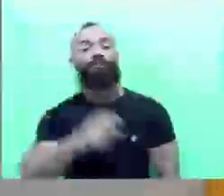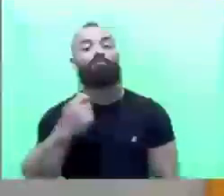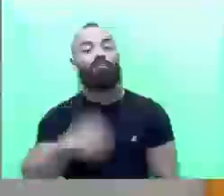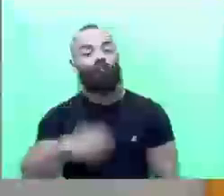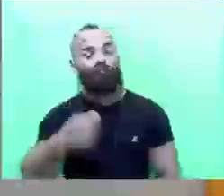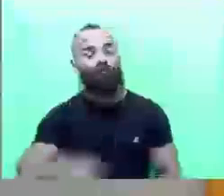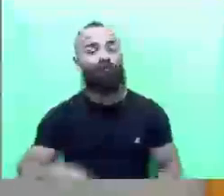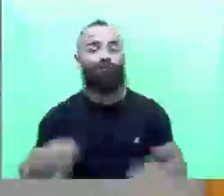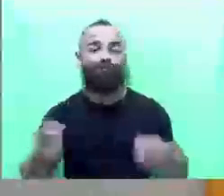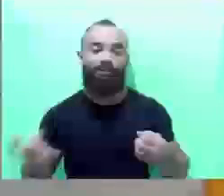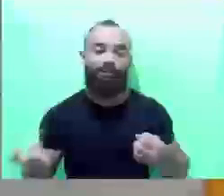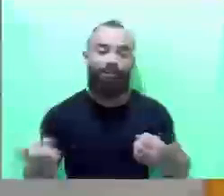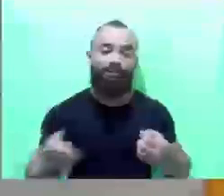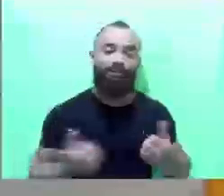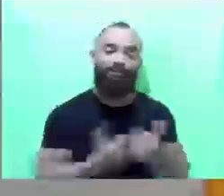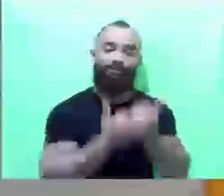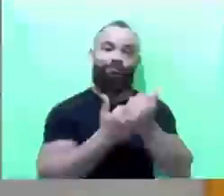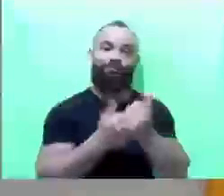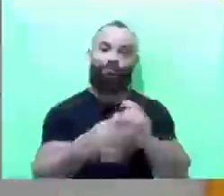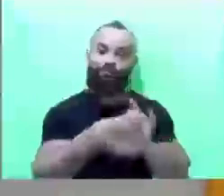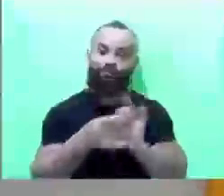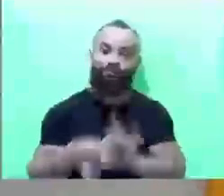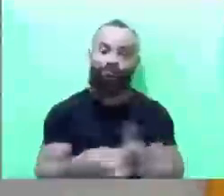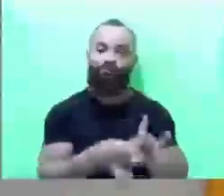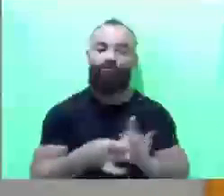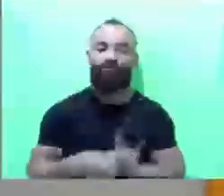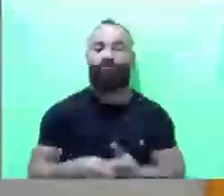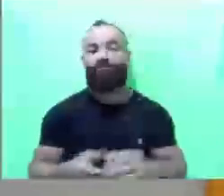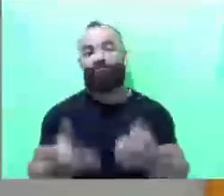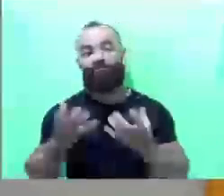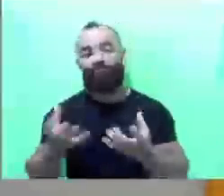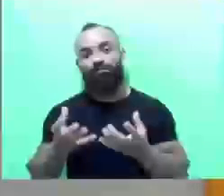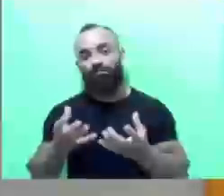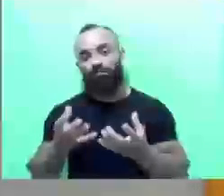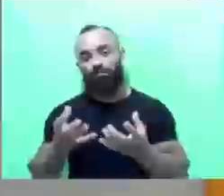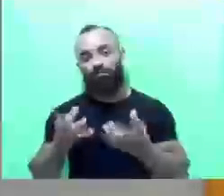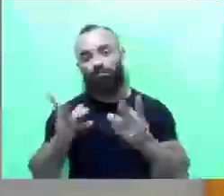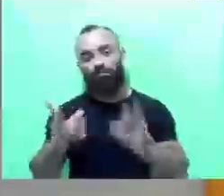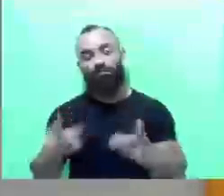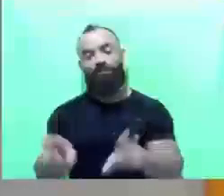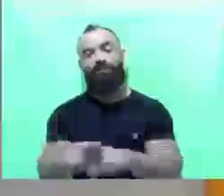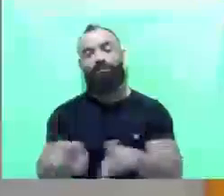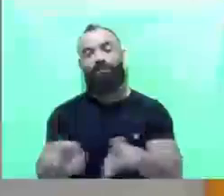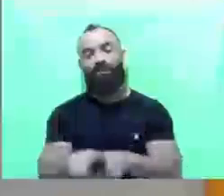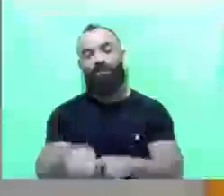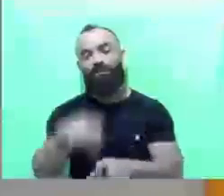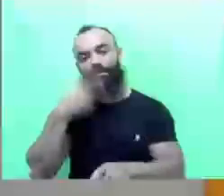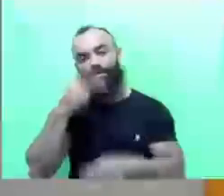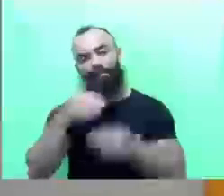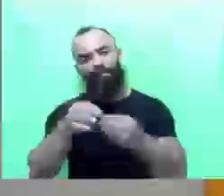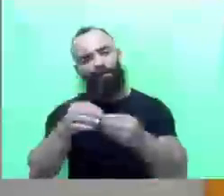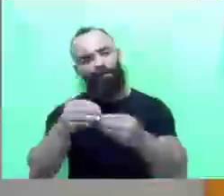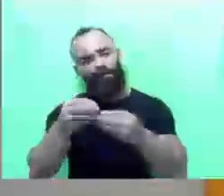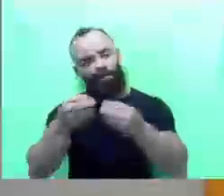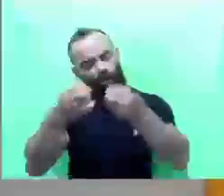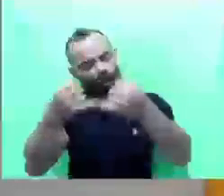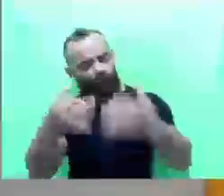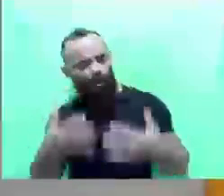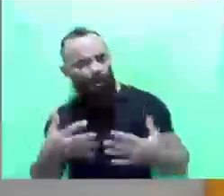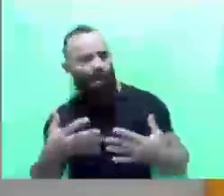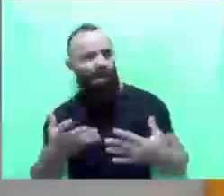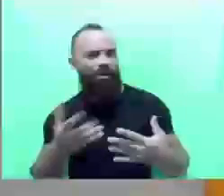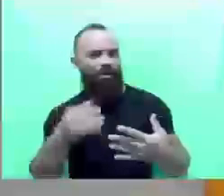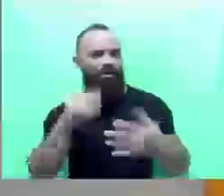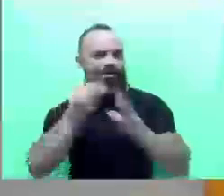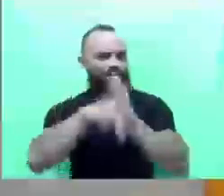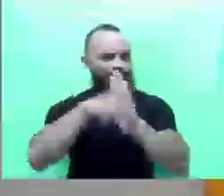entre tudo e entre todos. Também quero aqui falar um pouco sobre o projeto que a